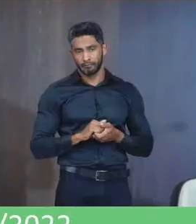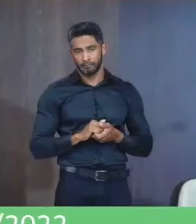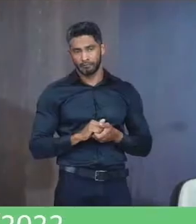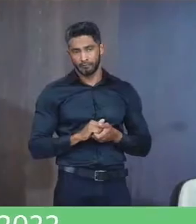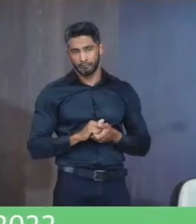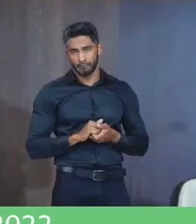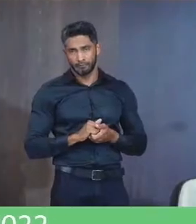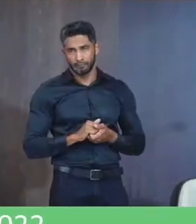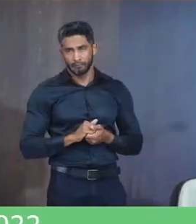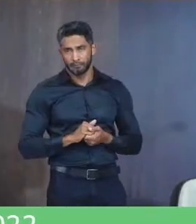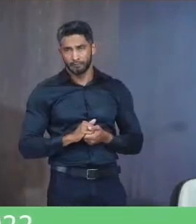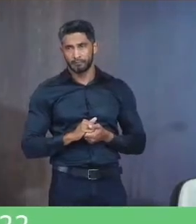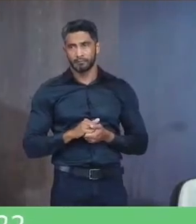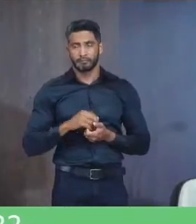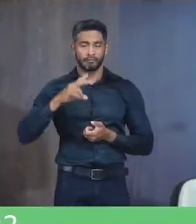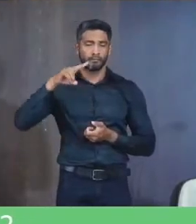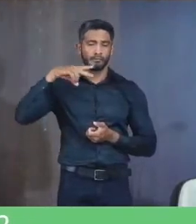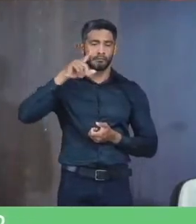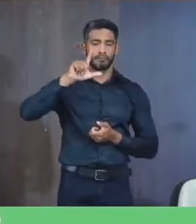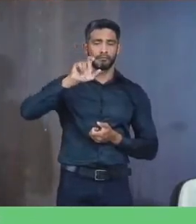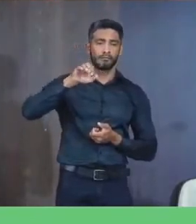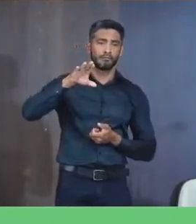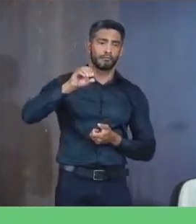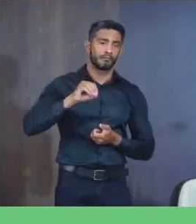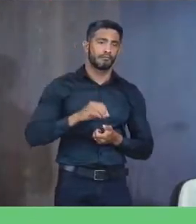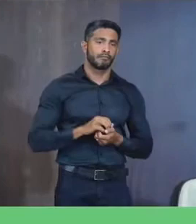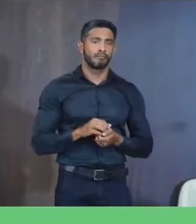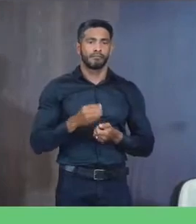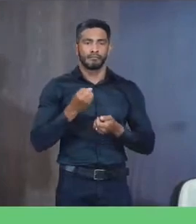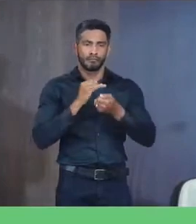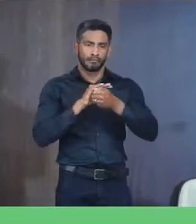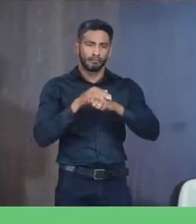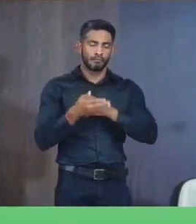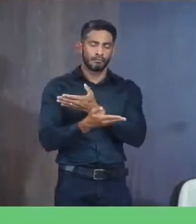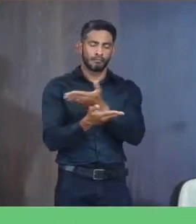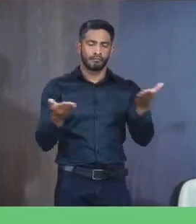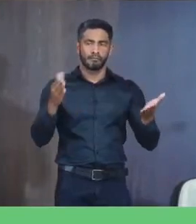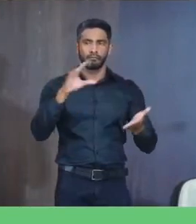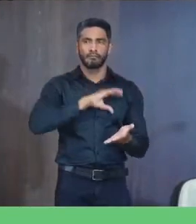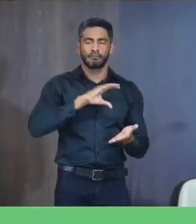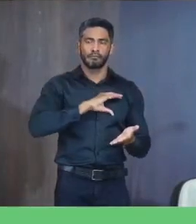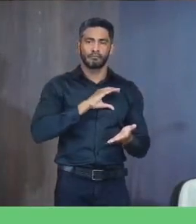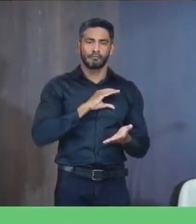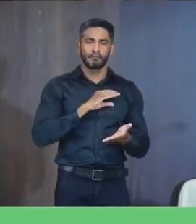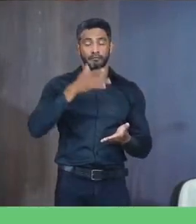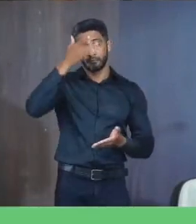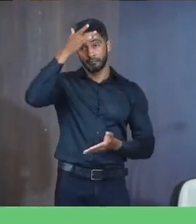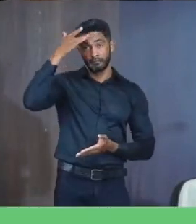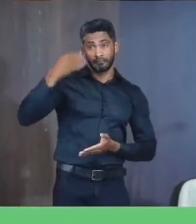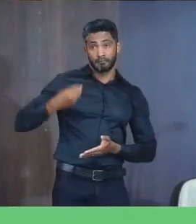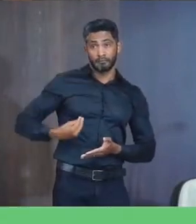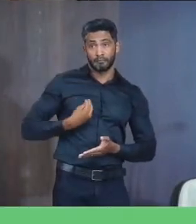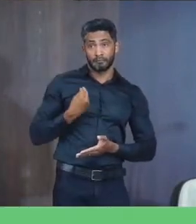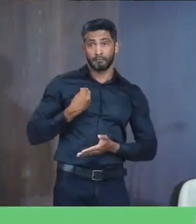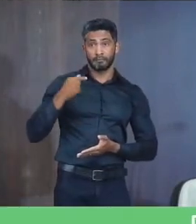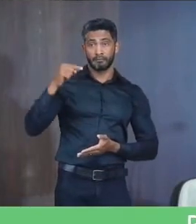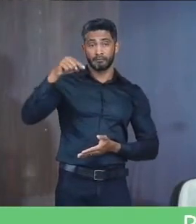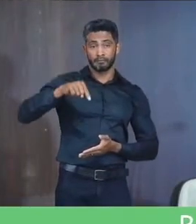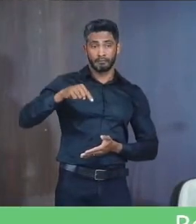Pronto presidente Vereador Léo Tens a palavra Boa noite Novos colegas Fogo presente aqui